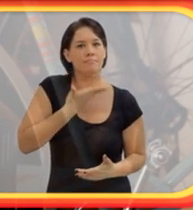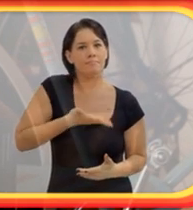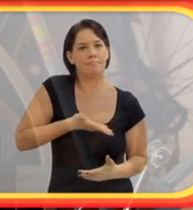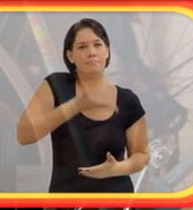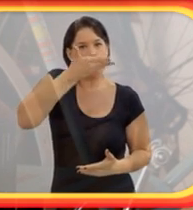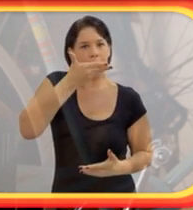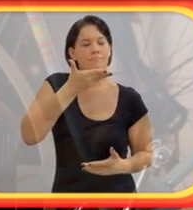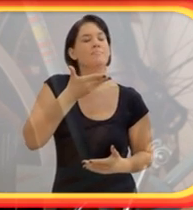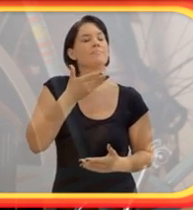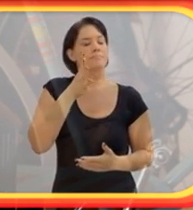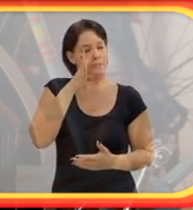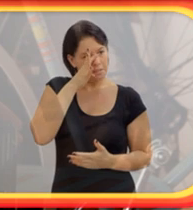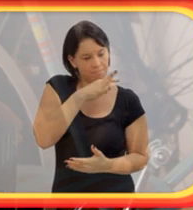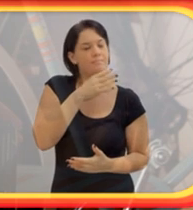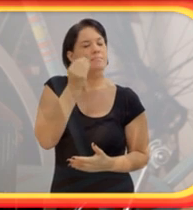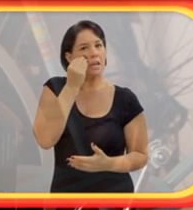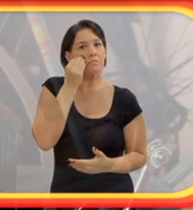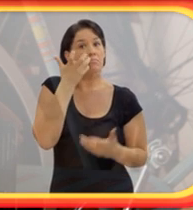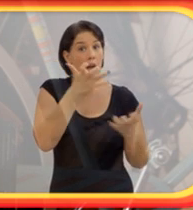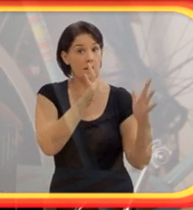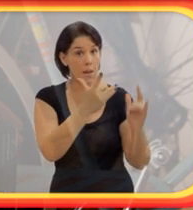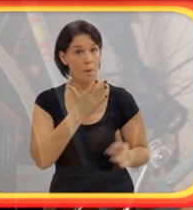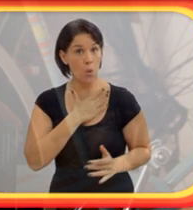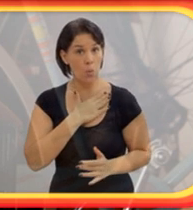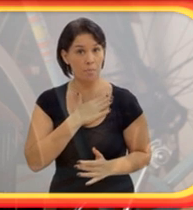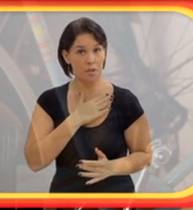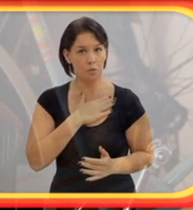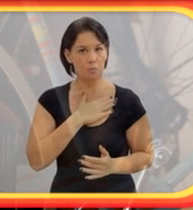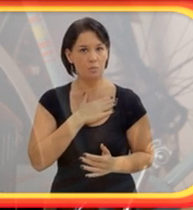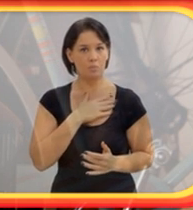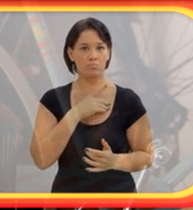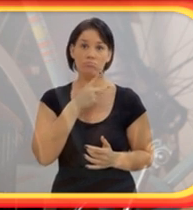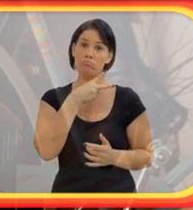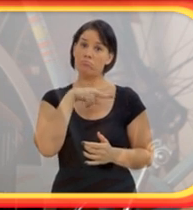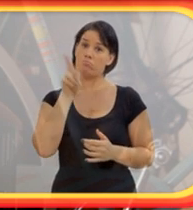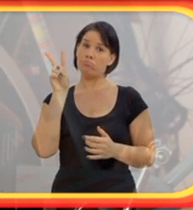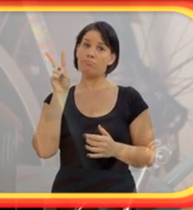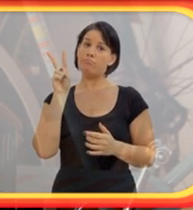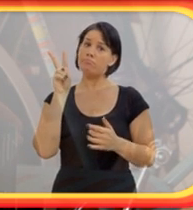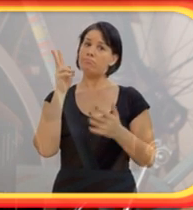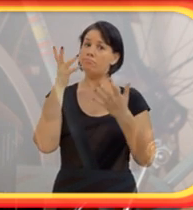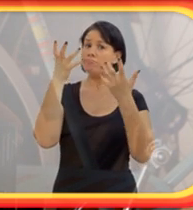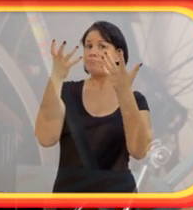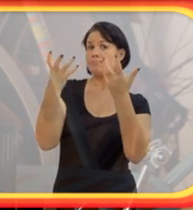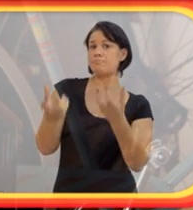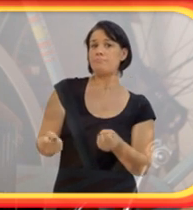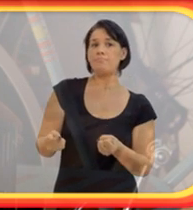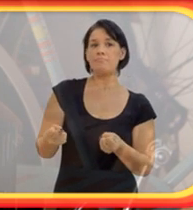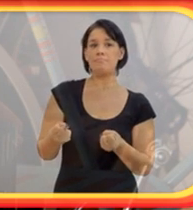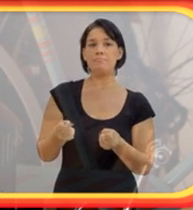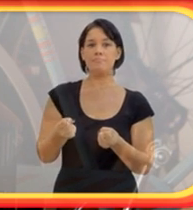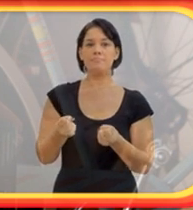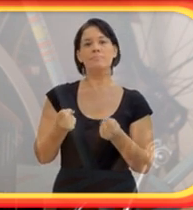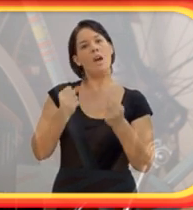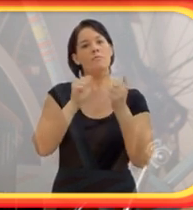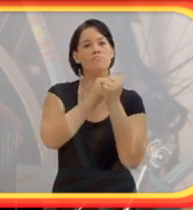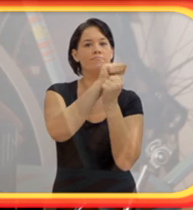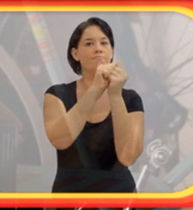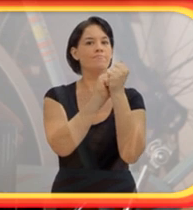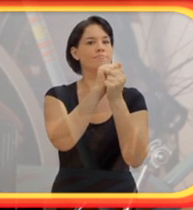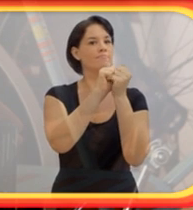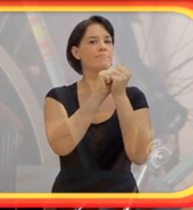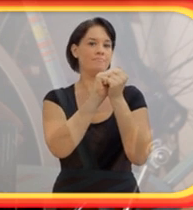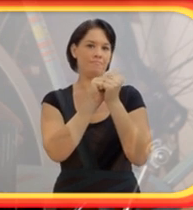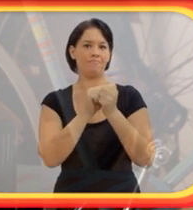E quando eu falei muito alto, ela ficou me olhando e ela estava no ângulo perfeito. E eu taquei um beijo naqueles